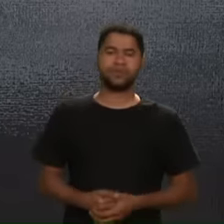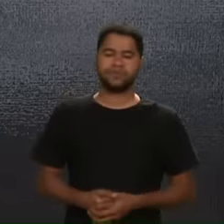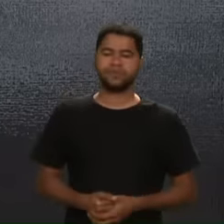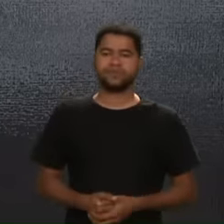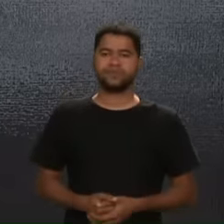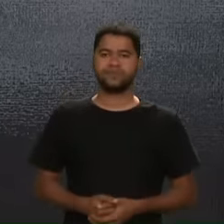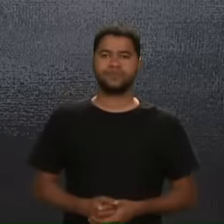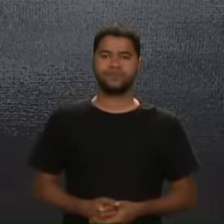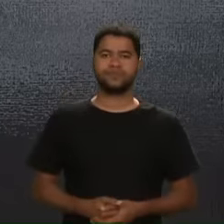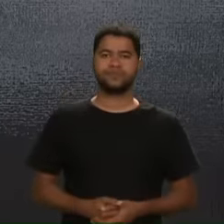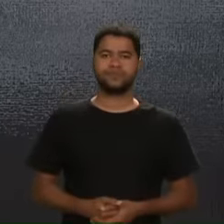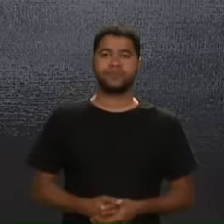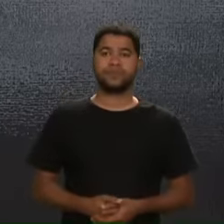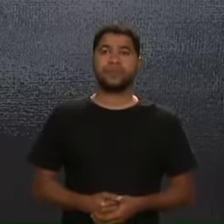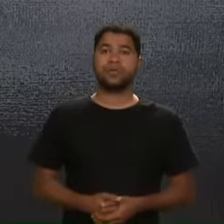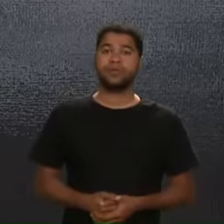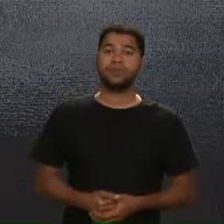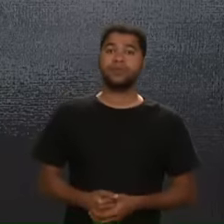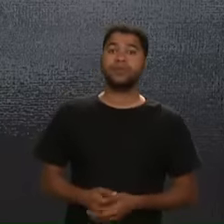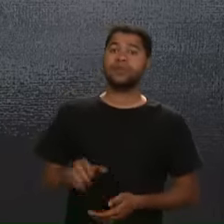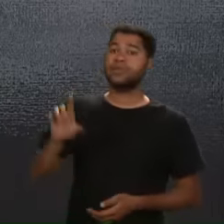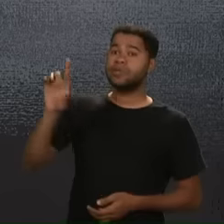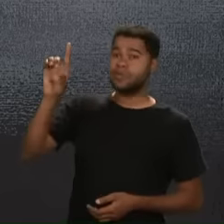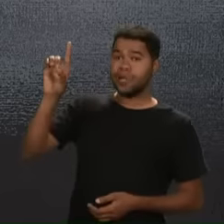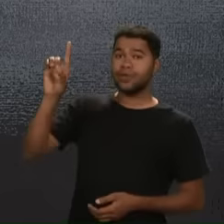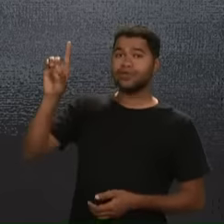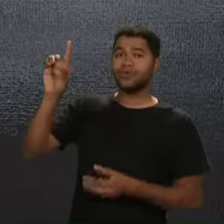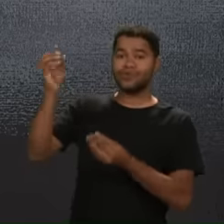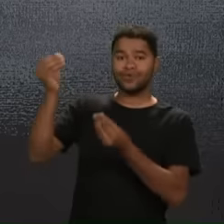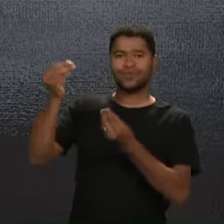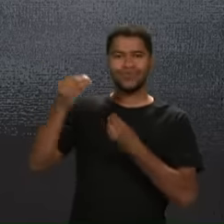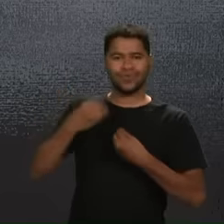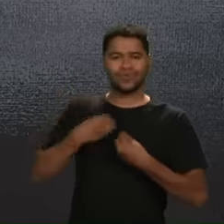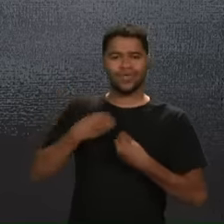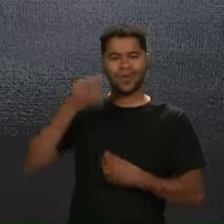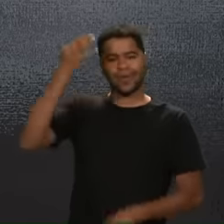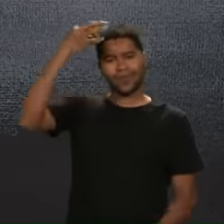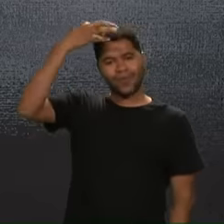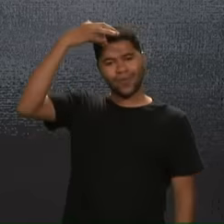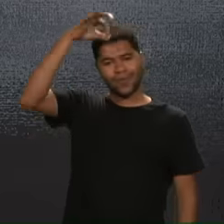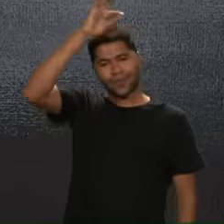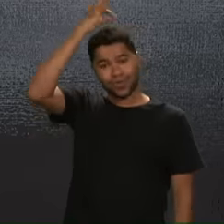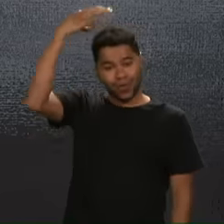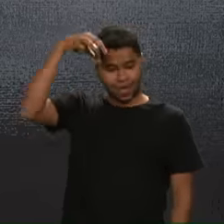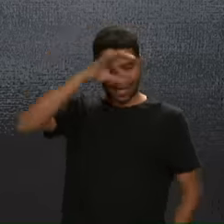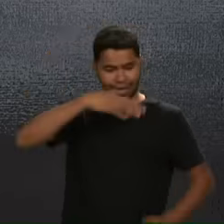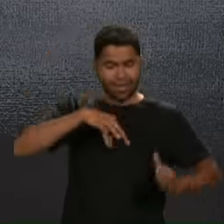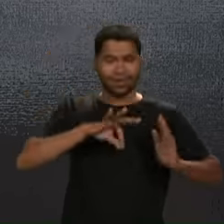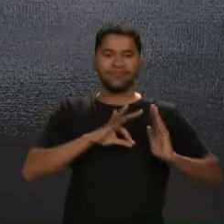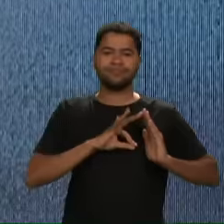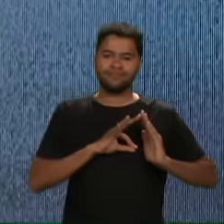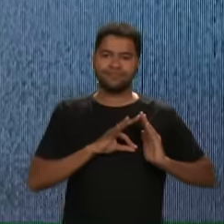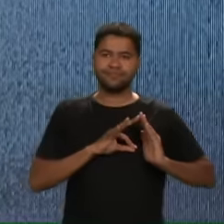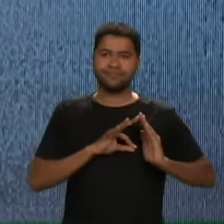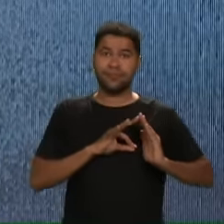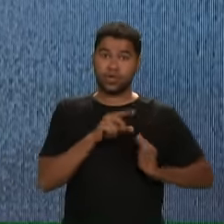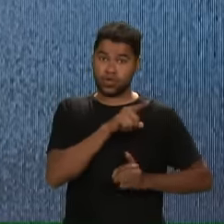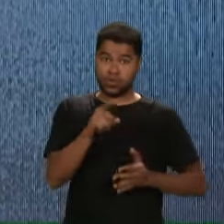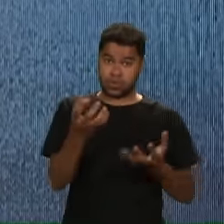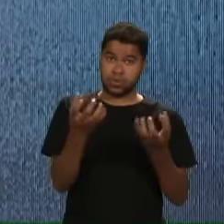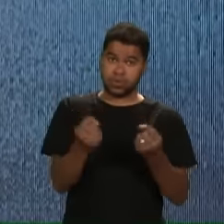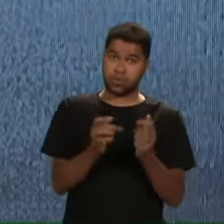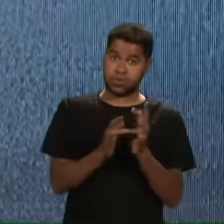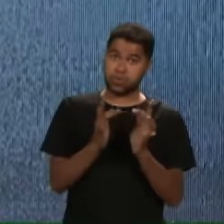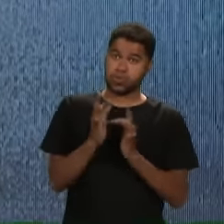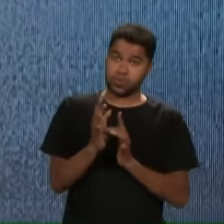nos deu Deus nos deu O Espírito Santo O Espírito Santo habita em nós Se você converteu Quem